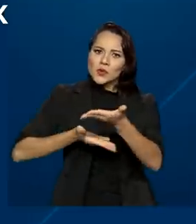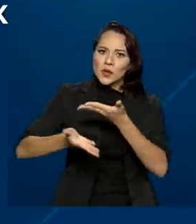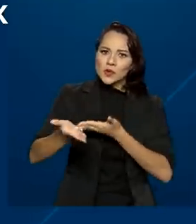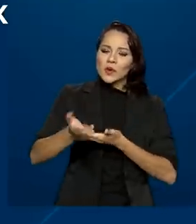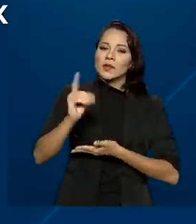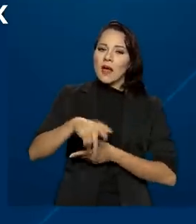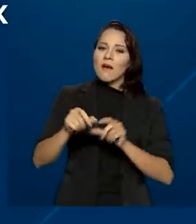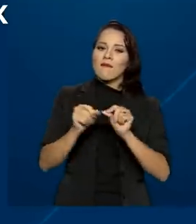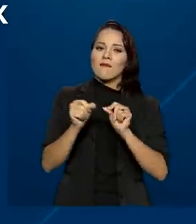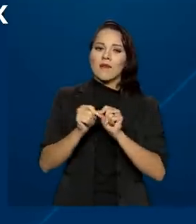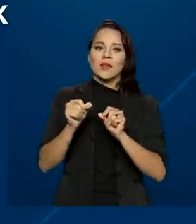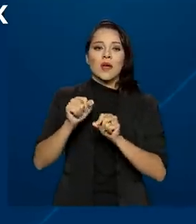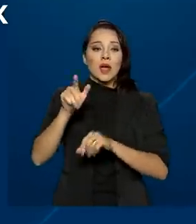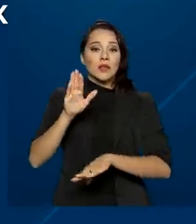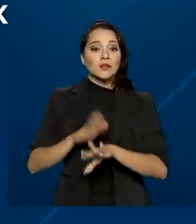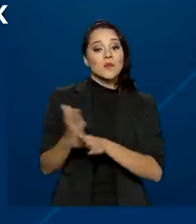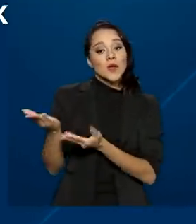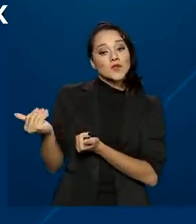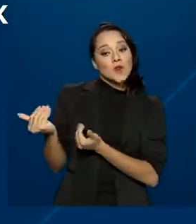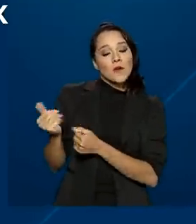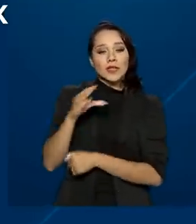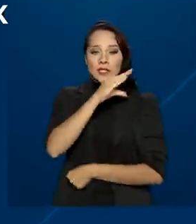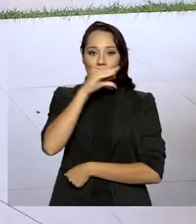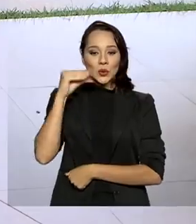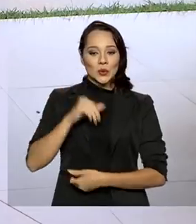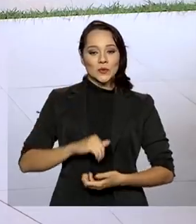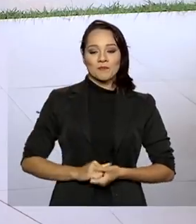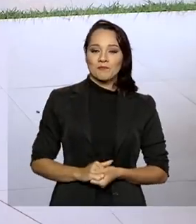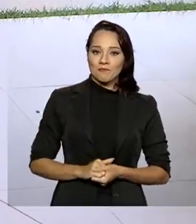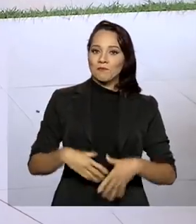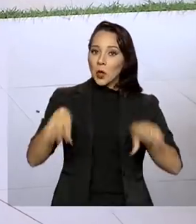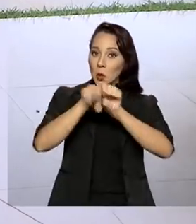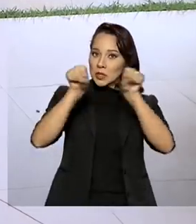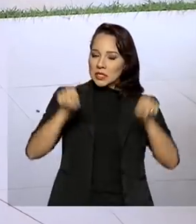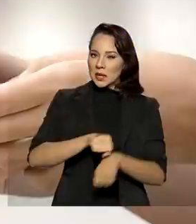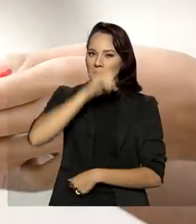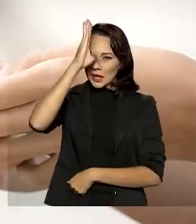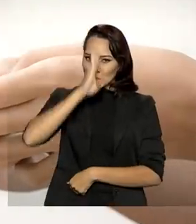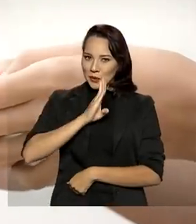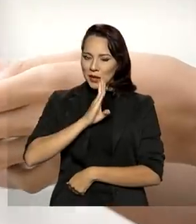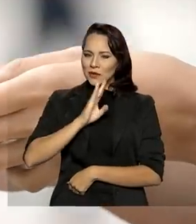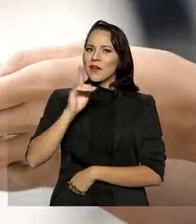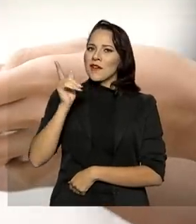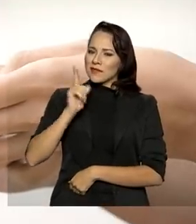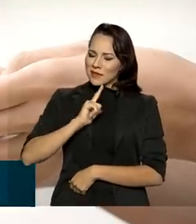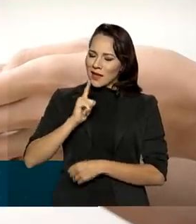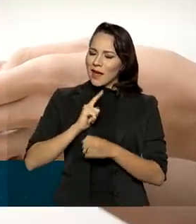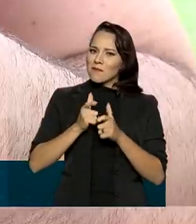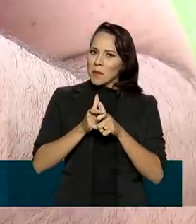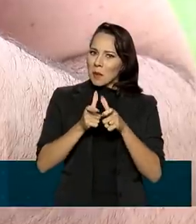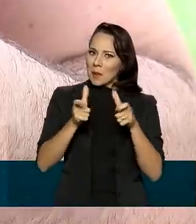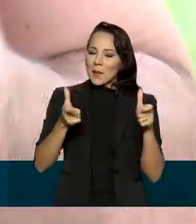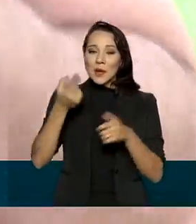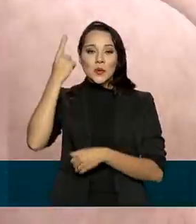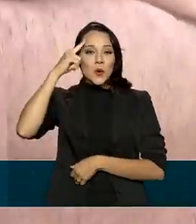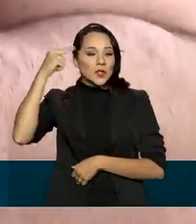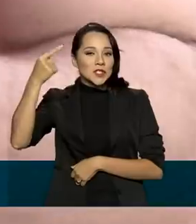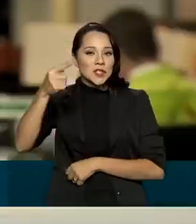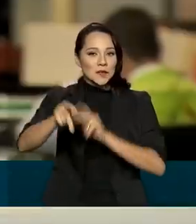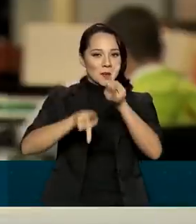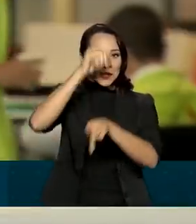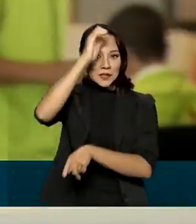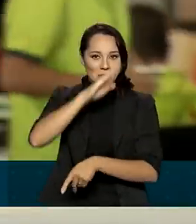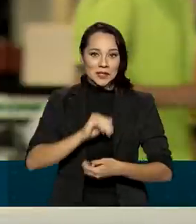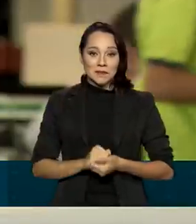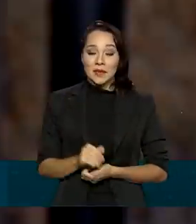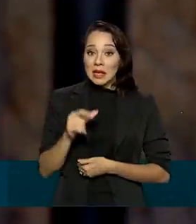é feita entre os mais jovens e adultos. O sistema gratuito vem ganhando espaço no dia a dia do brasileiro